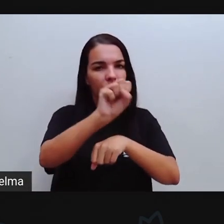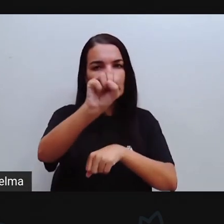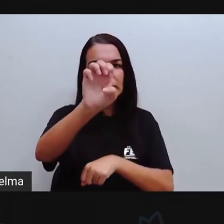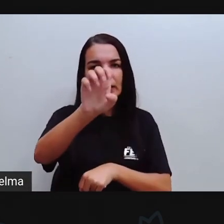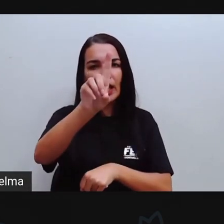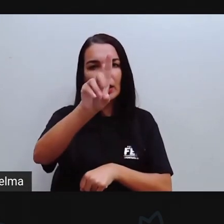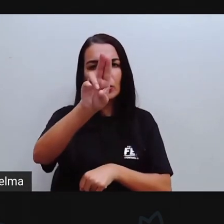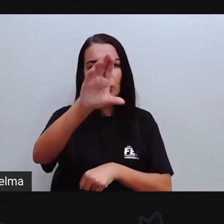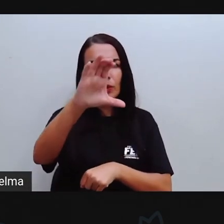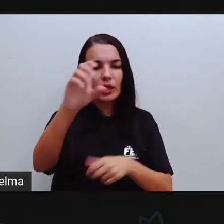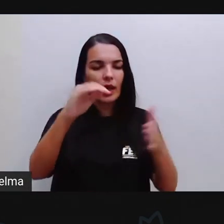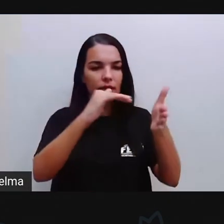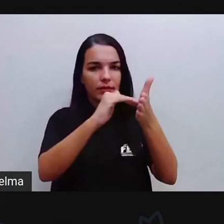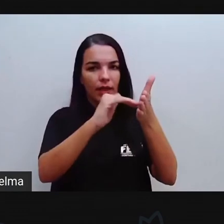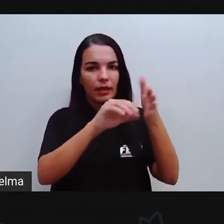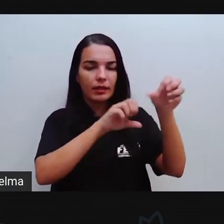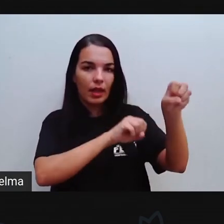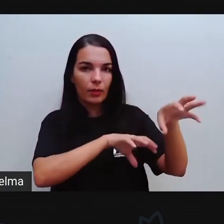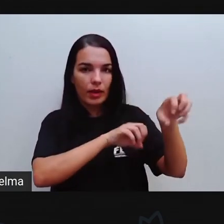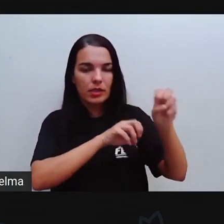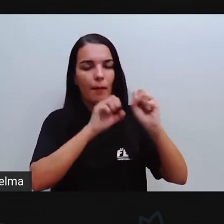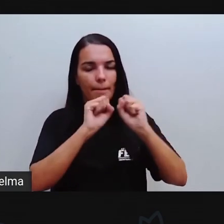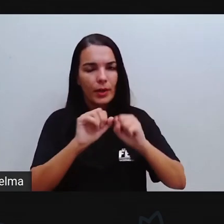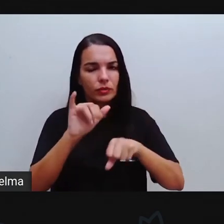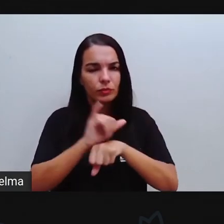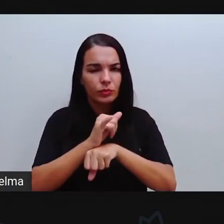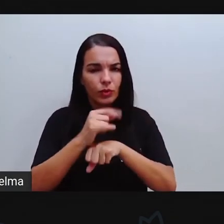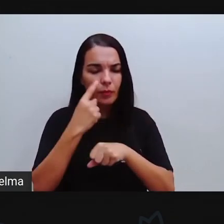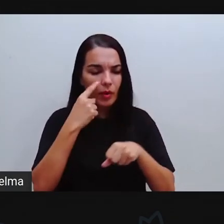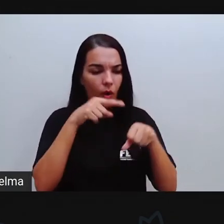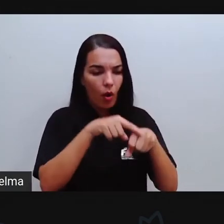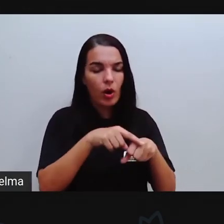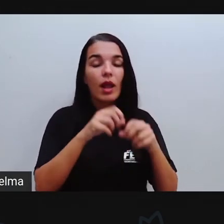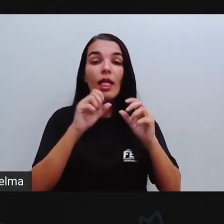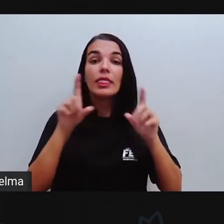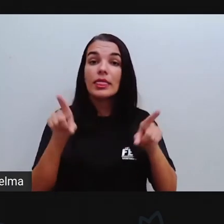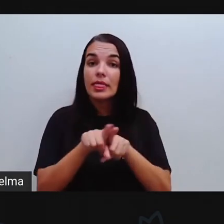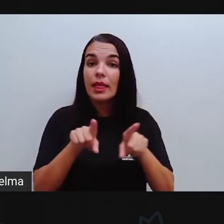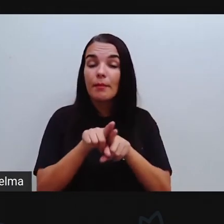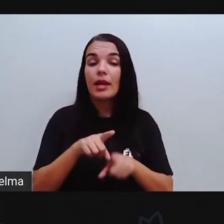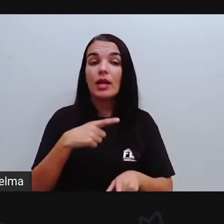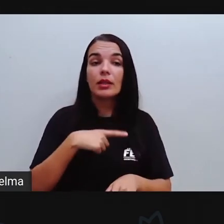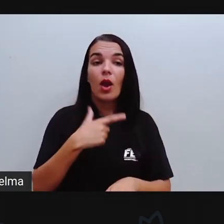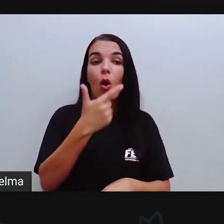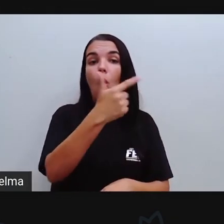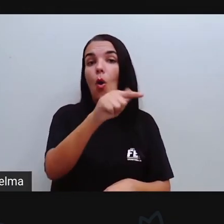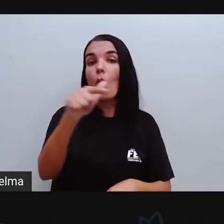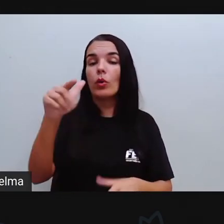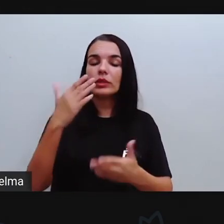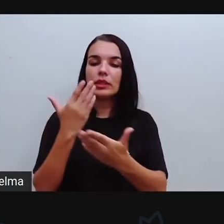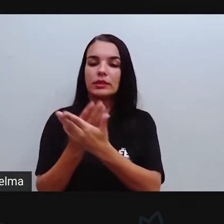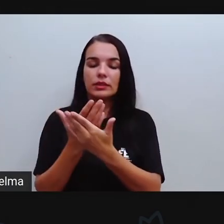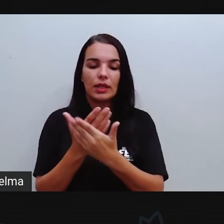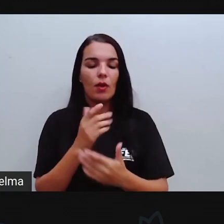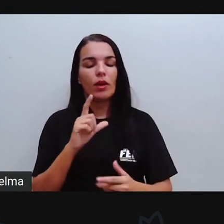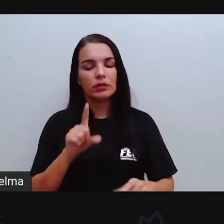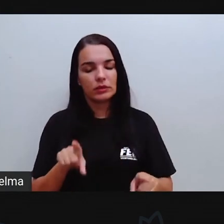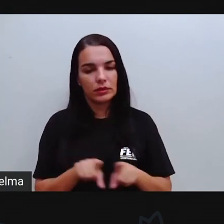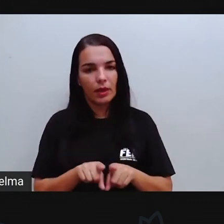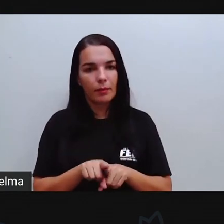de Feira de Santana no YouTube, certo? Não só essa aula, mas as outras aulas também e a outra aula que a gente falou